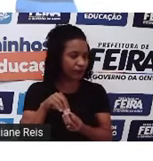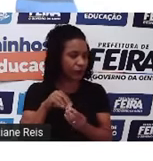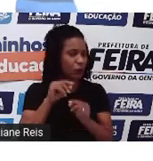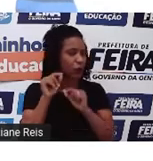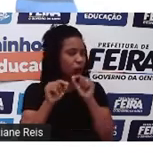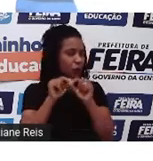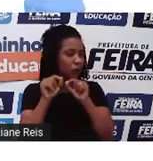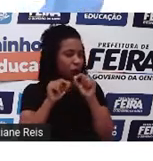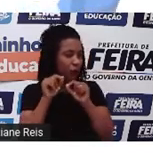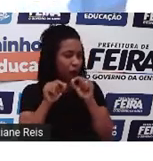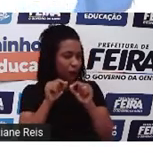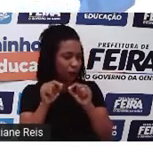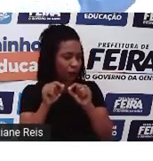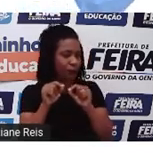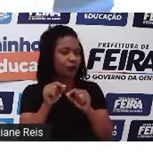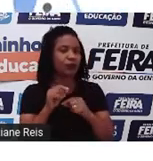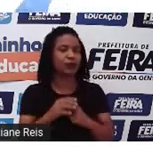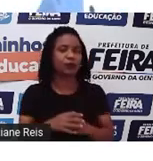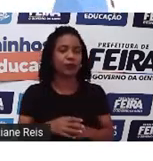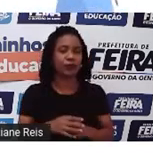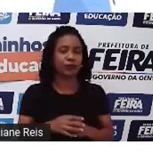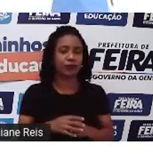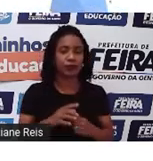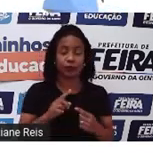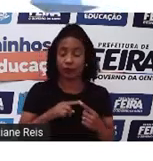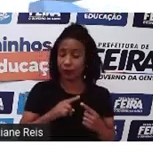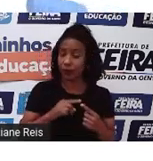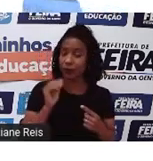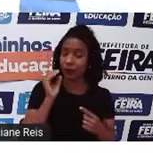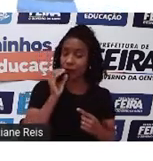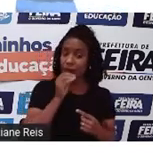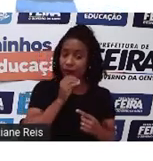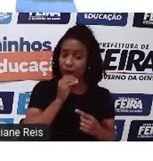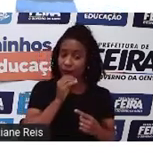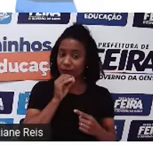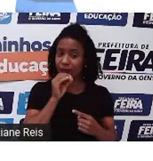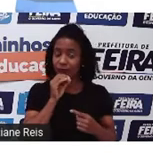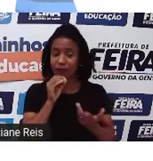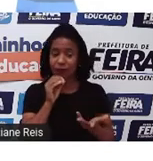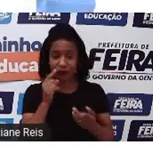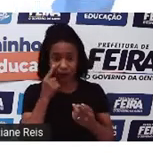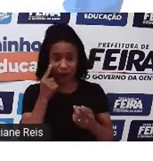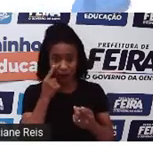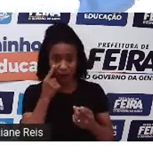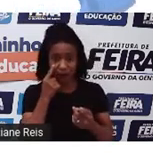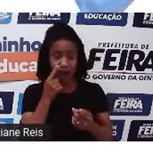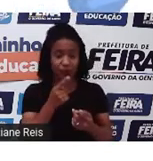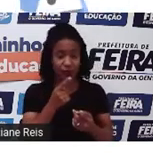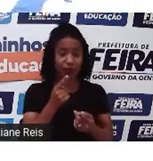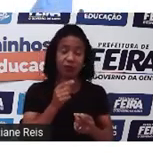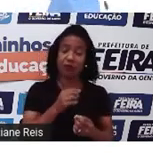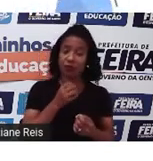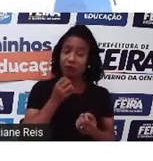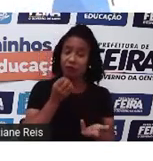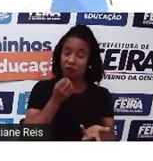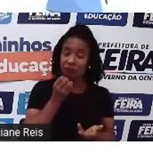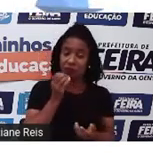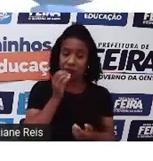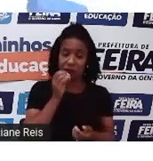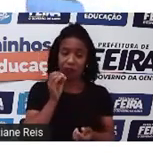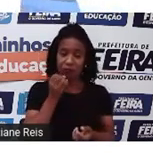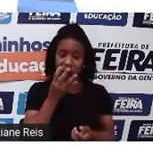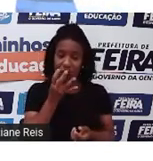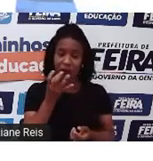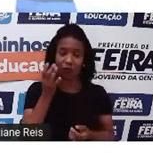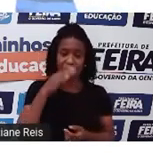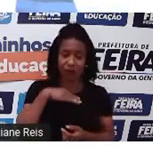hot and not, quente e não, good and bad, bom e mal, big and small,